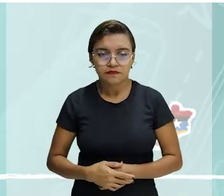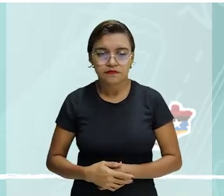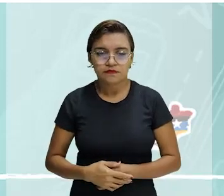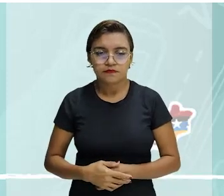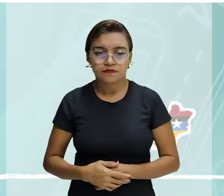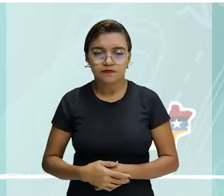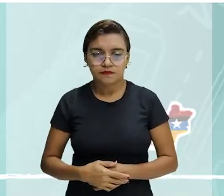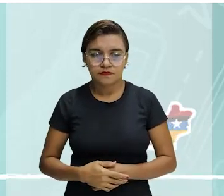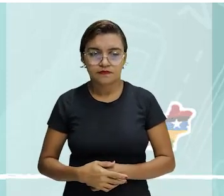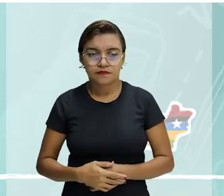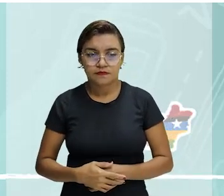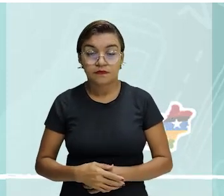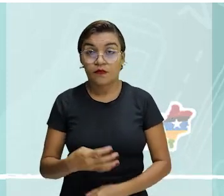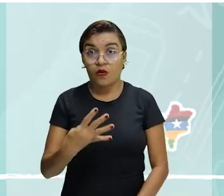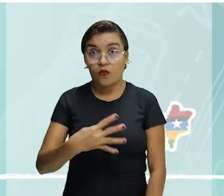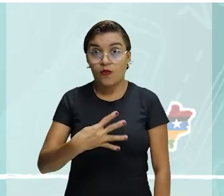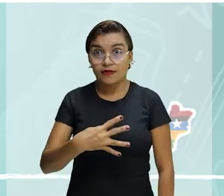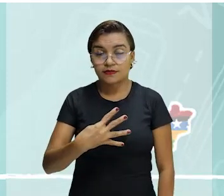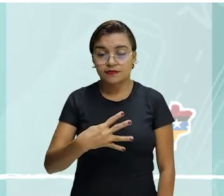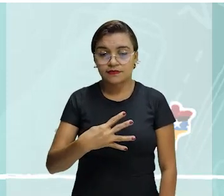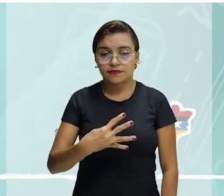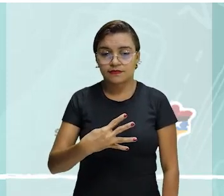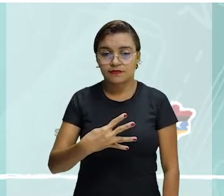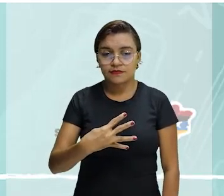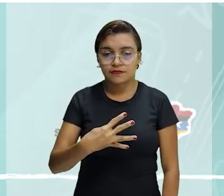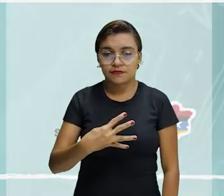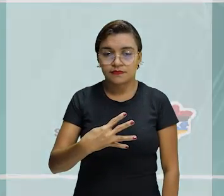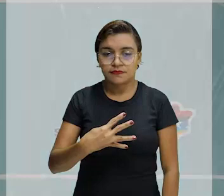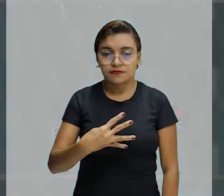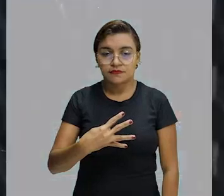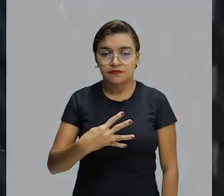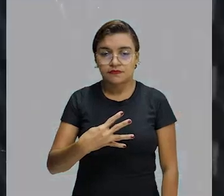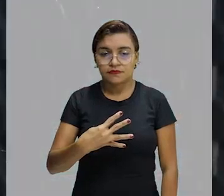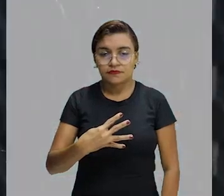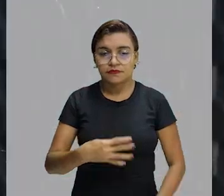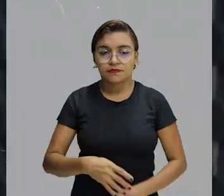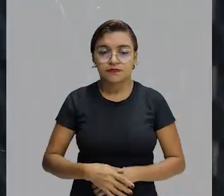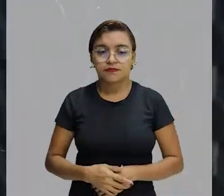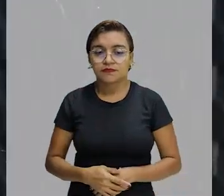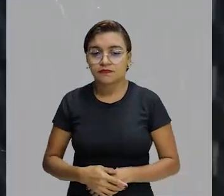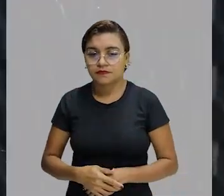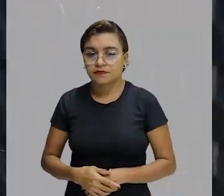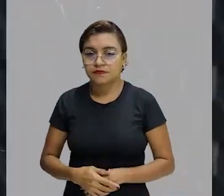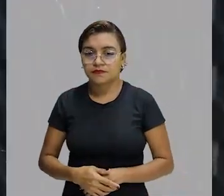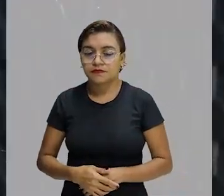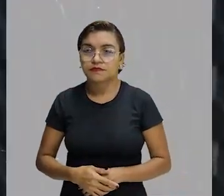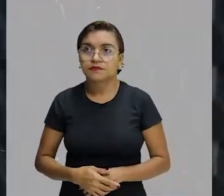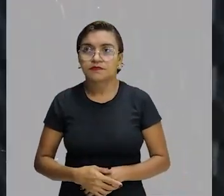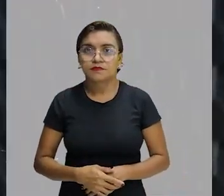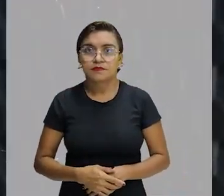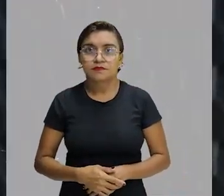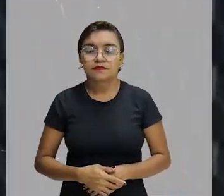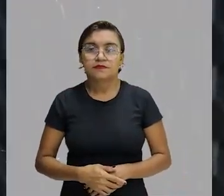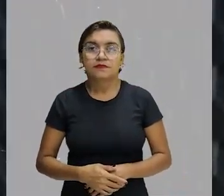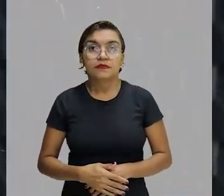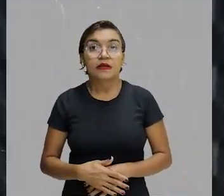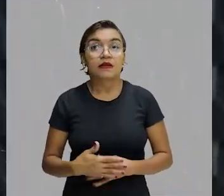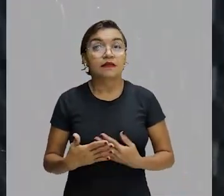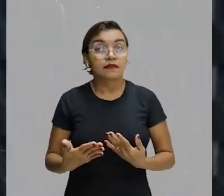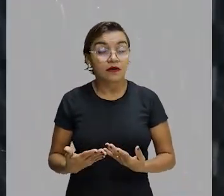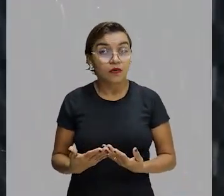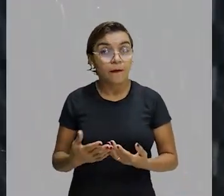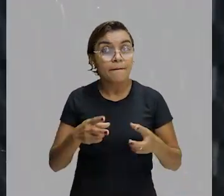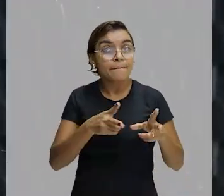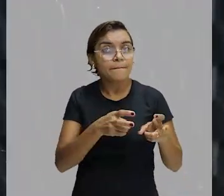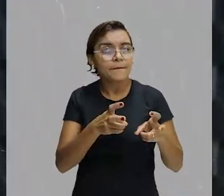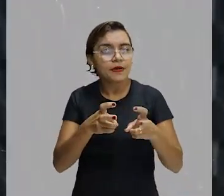partiste, Camões. Se é por tão grande motivo, desisto. Já não posso amarela. Então, se vocês